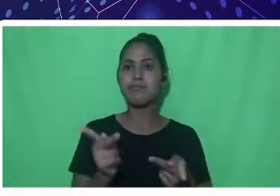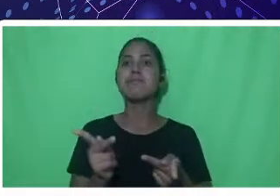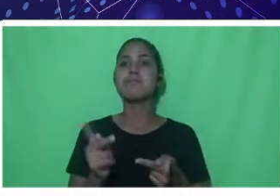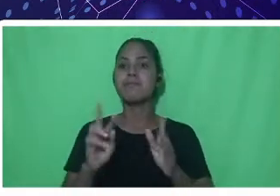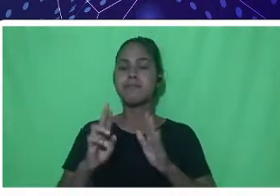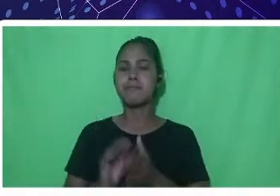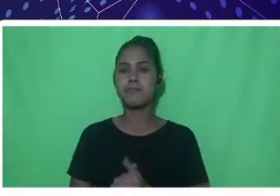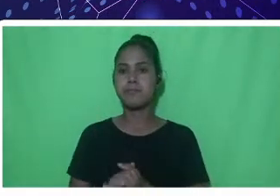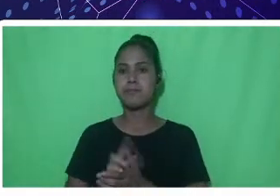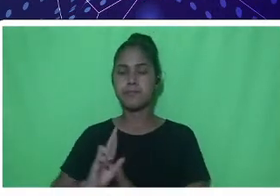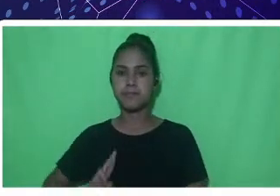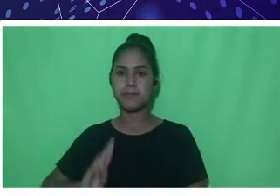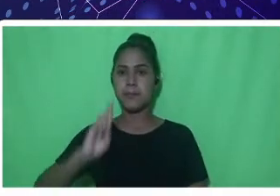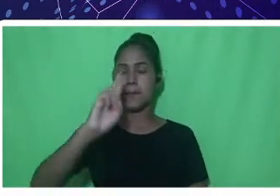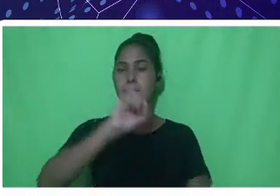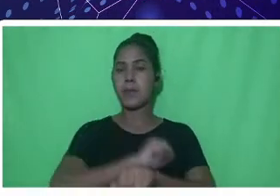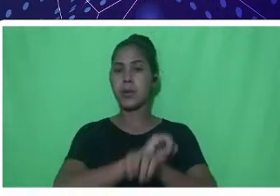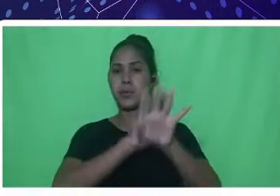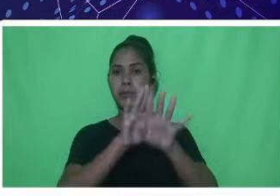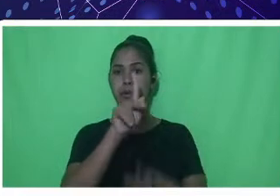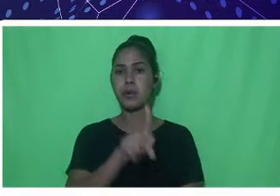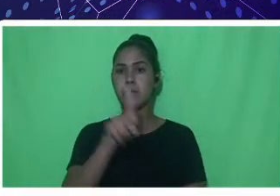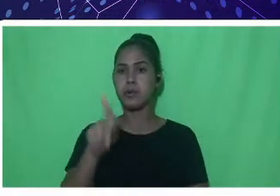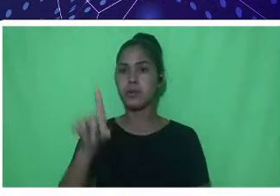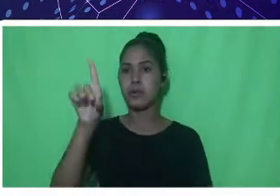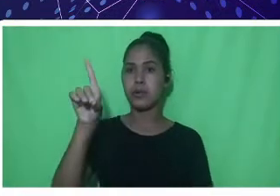Proceia, professor Daniel Delany.